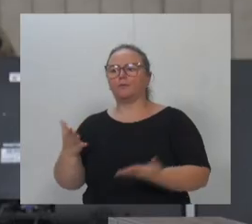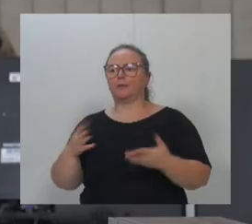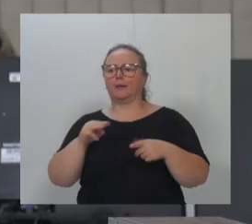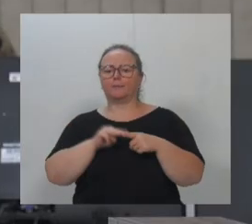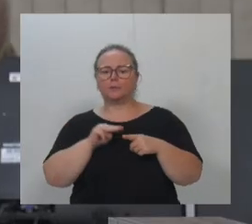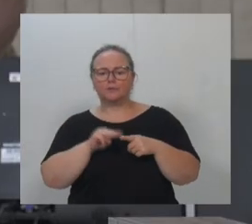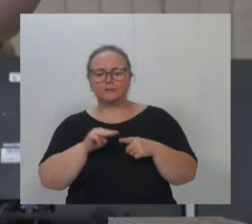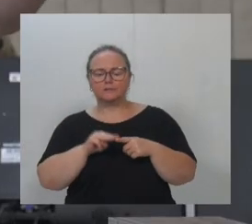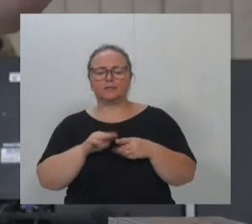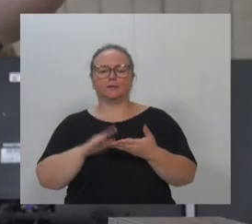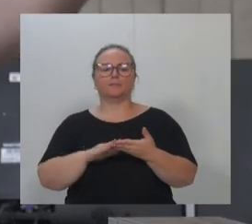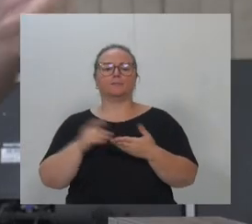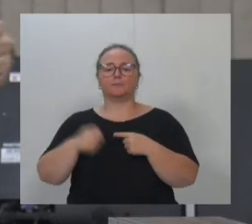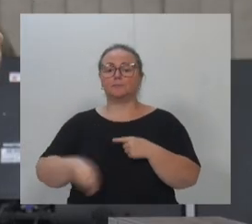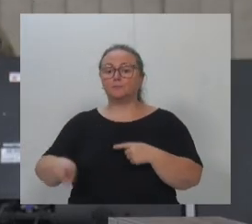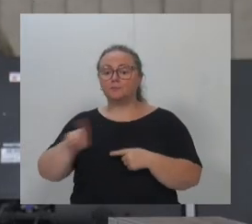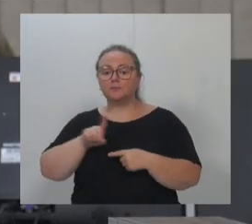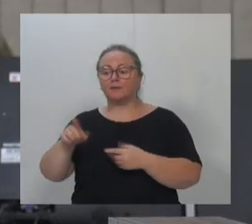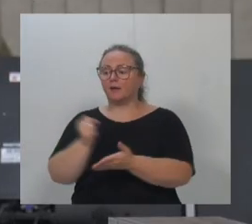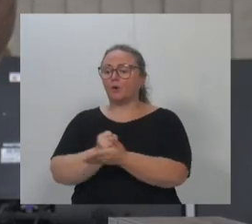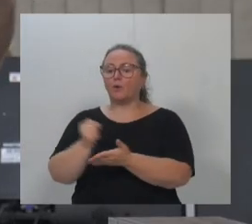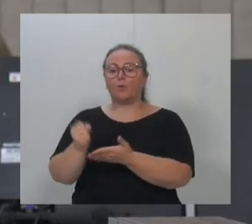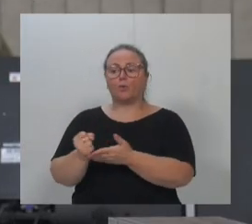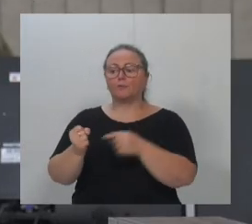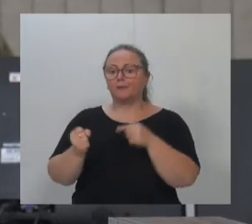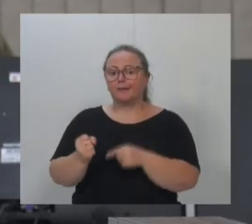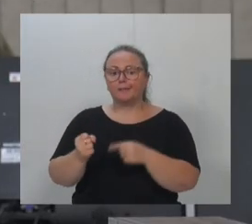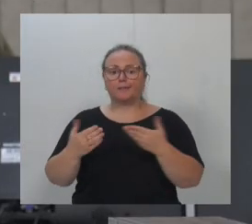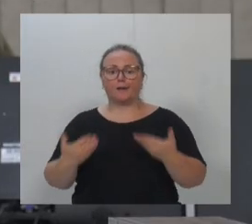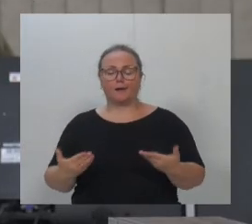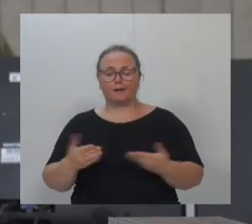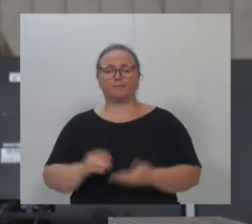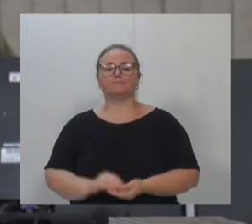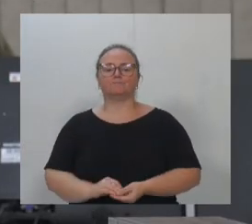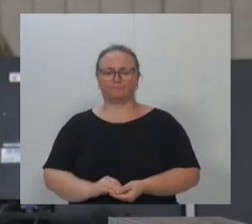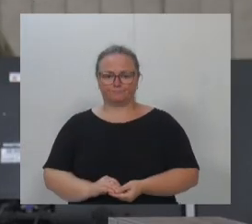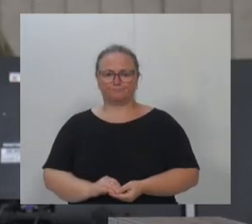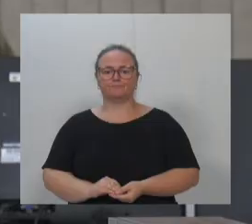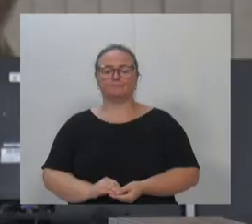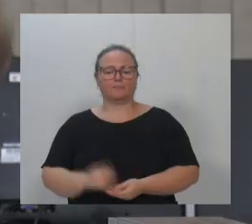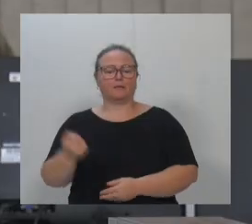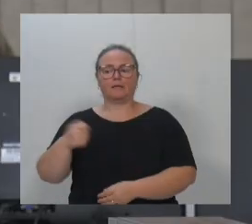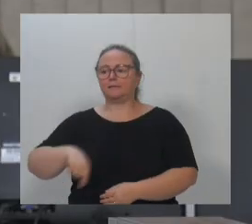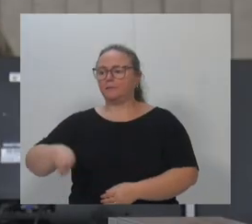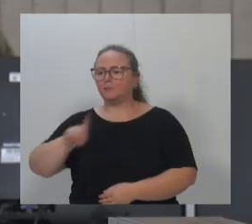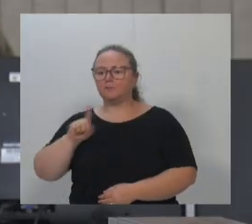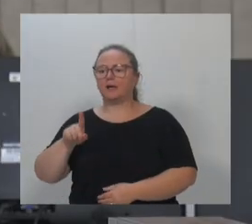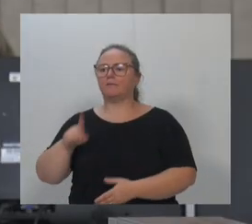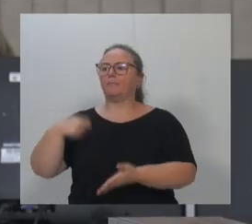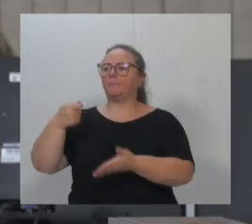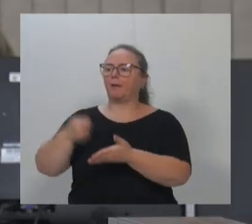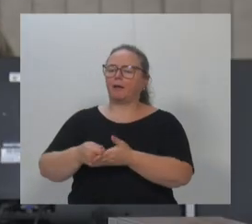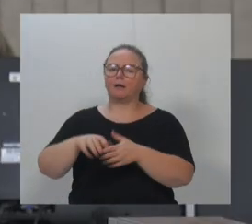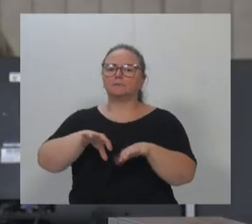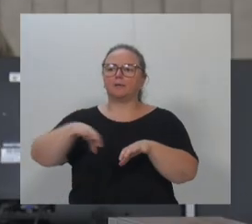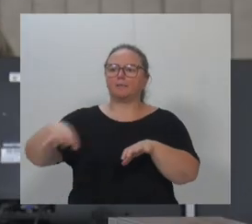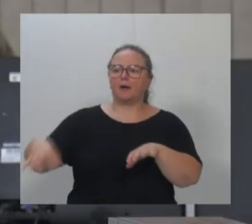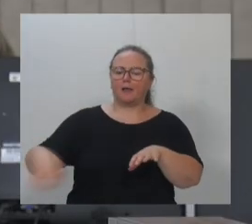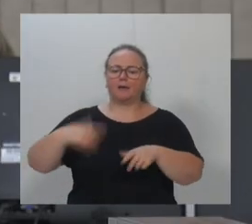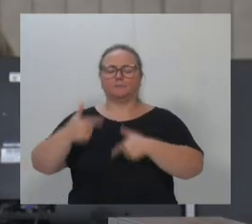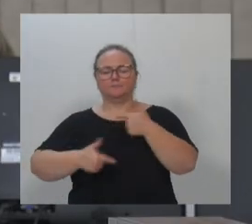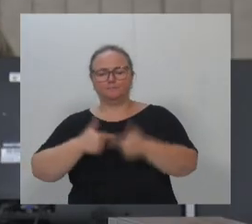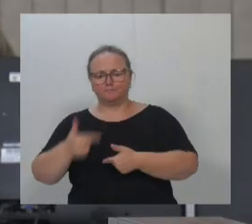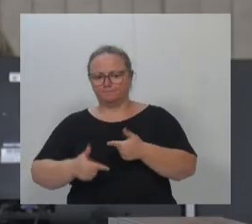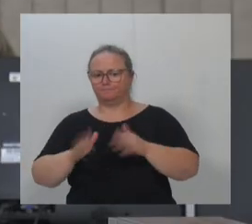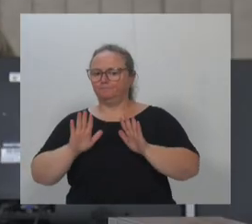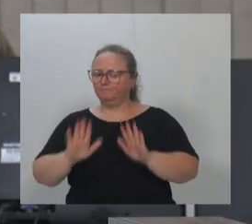sem precisar contratar empreiteiras, sem precisar terceirizar esse tipo de serviço. Eu acho que tem